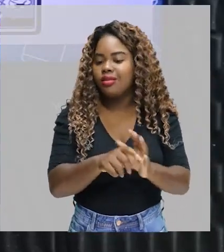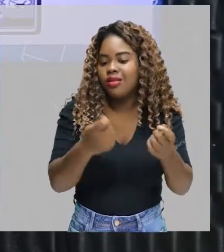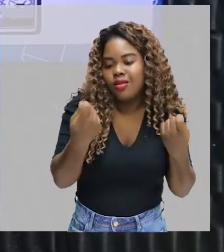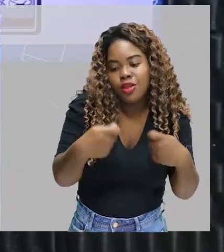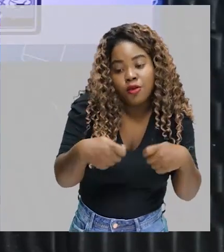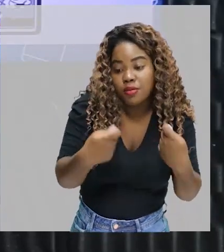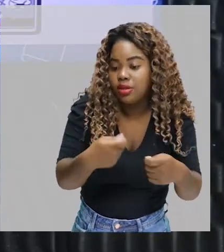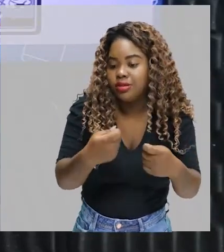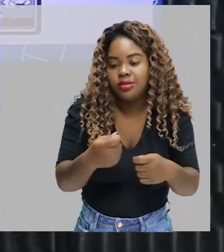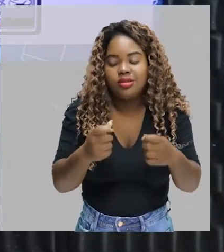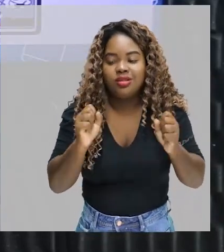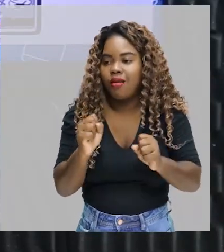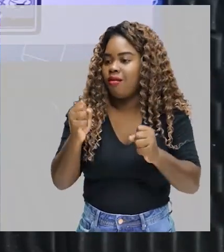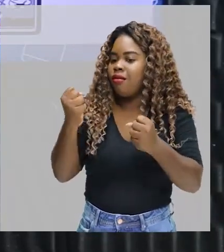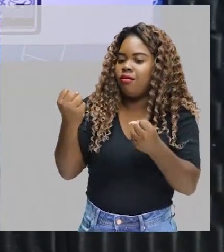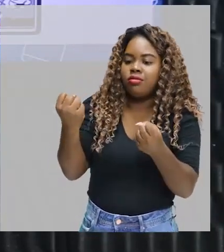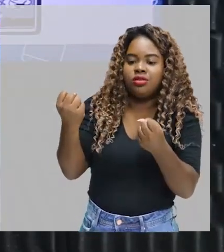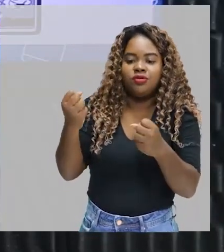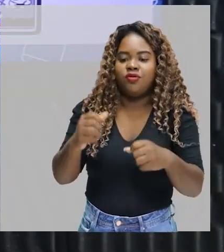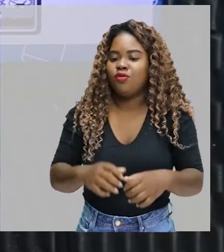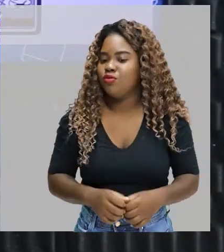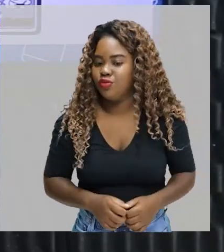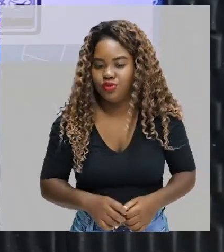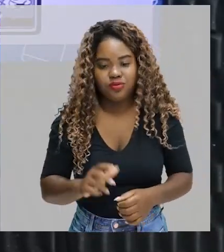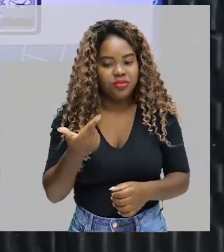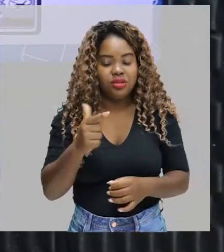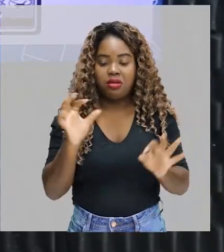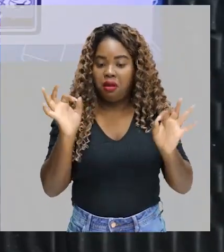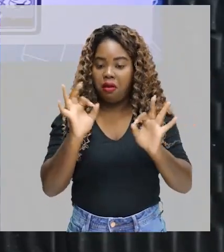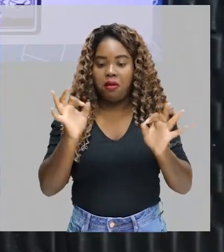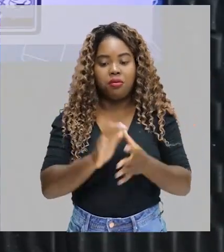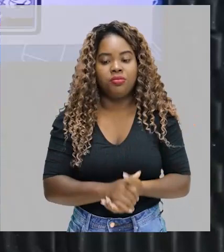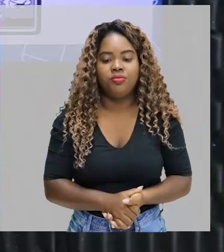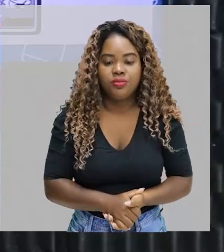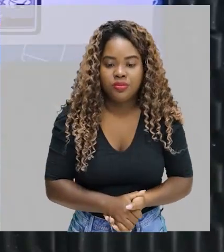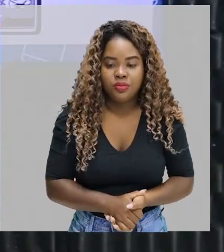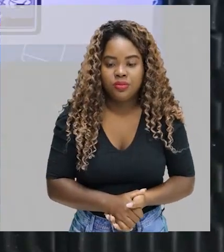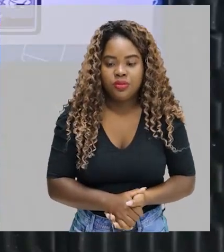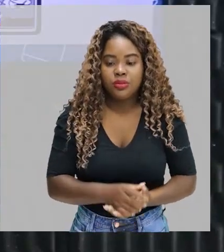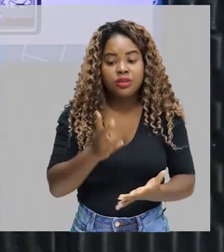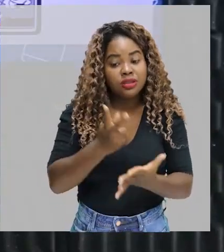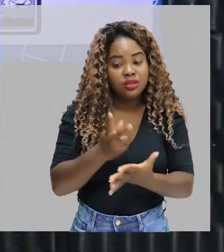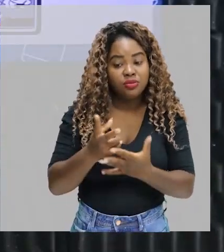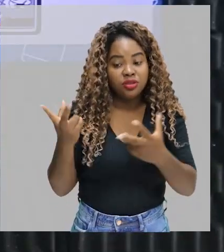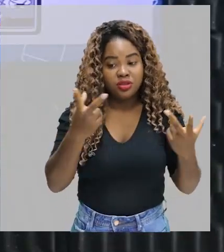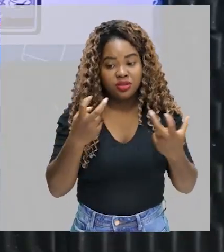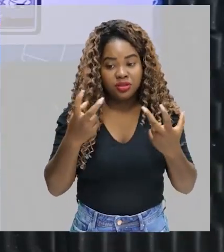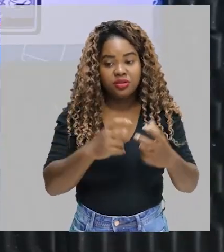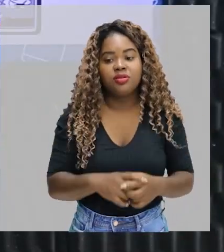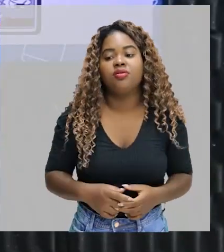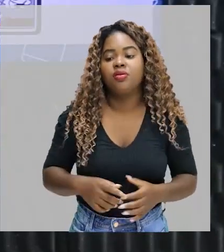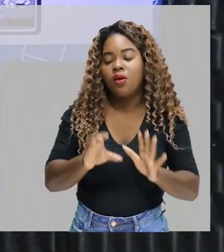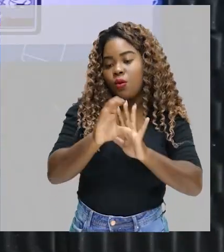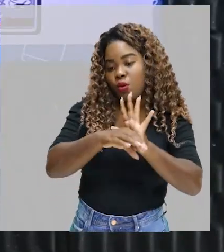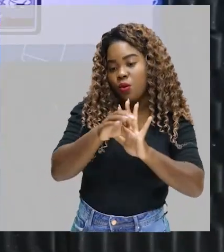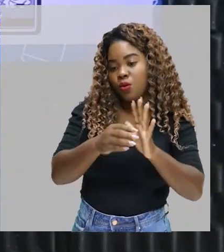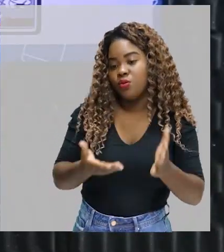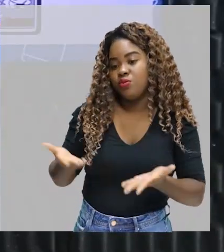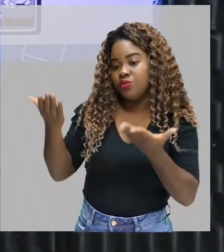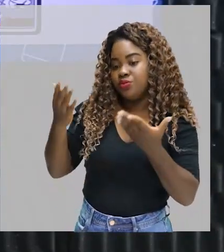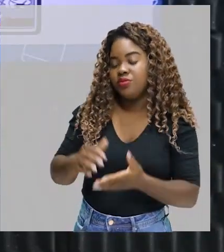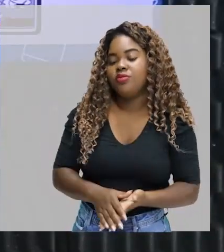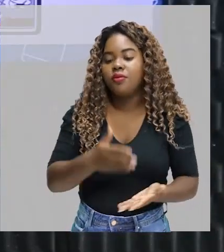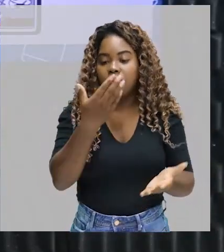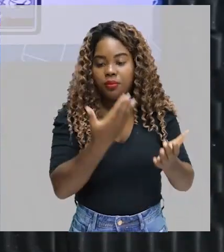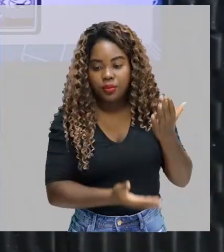reduzindo assim o gasto energético de seu corpo. Toda hora vocês veem aí nesse conceito aqui que fala de gasto